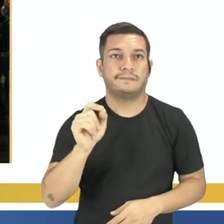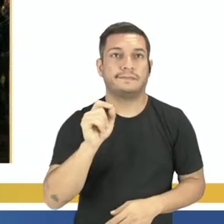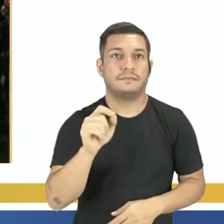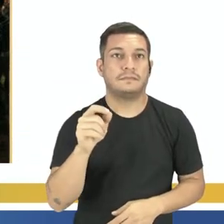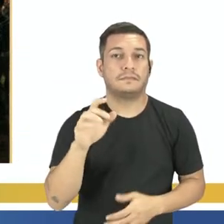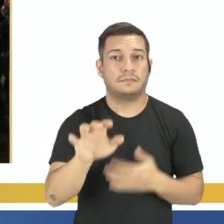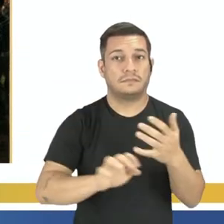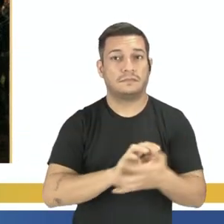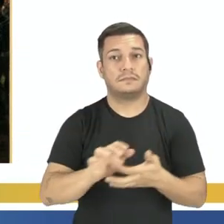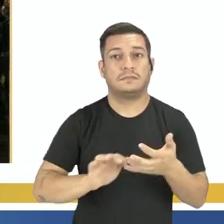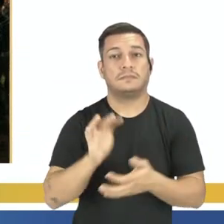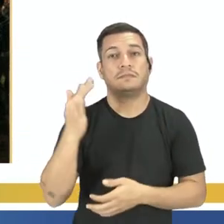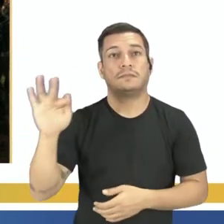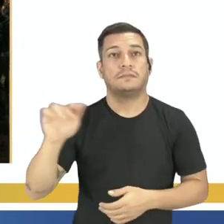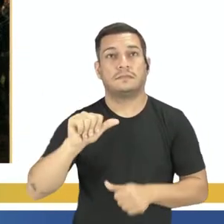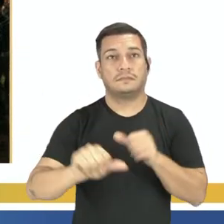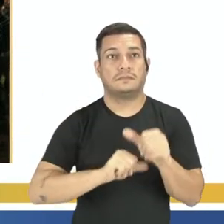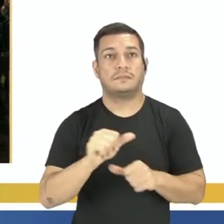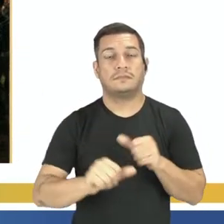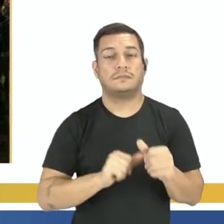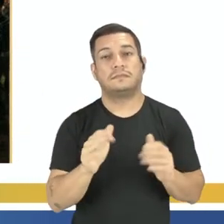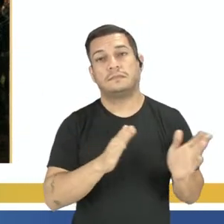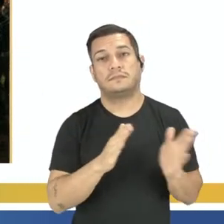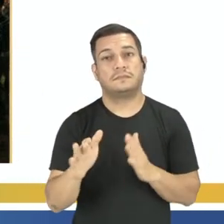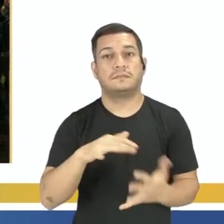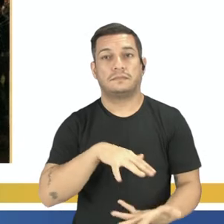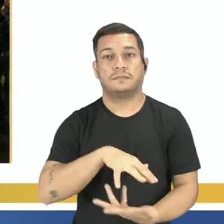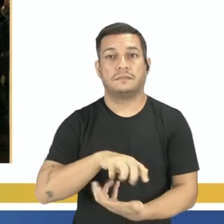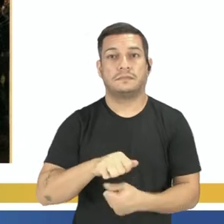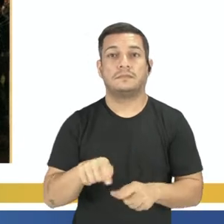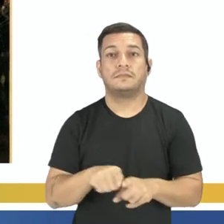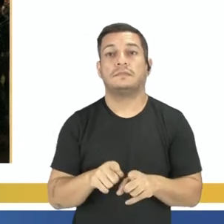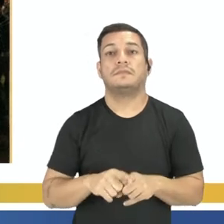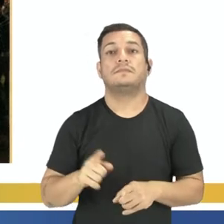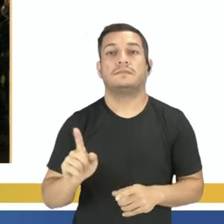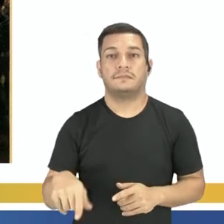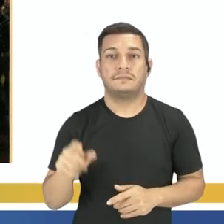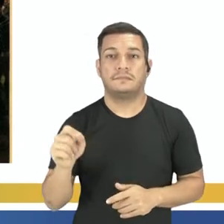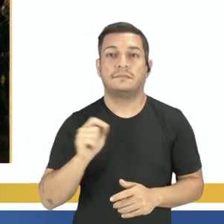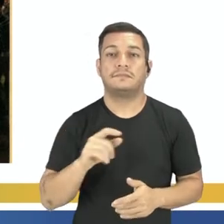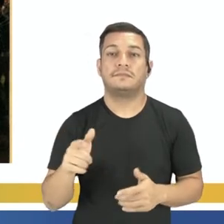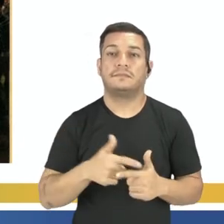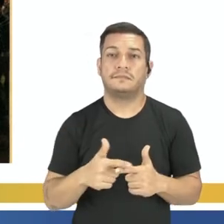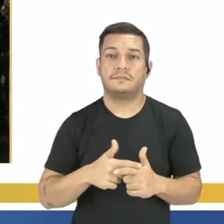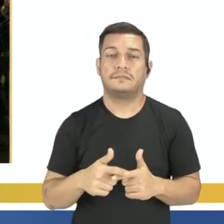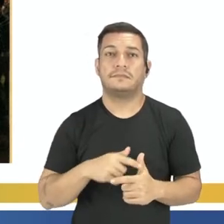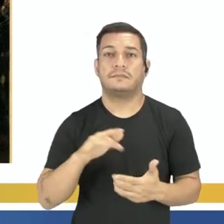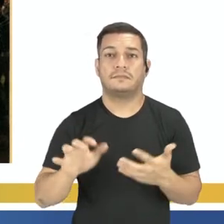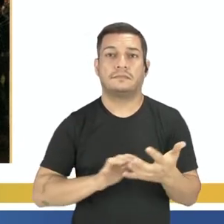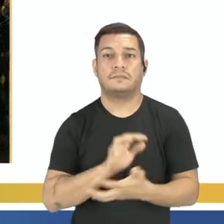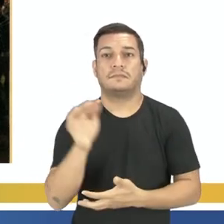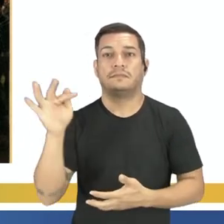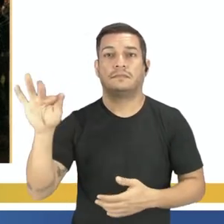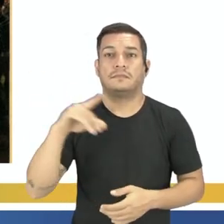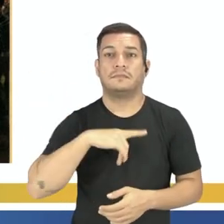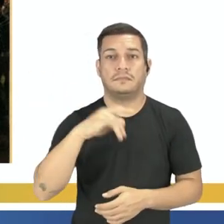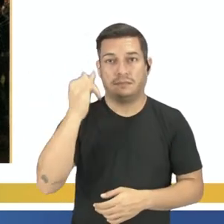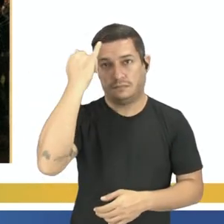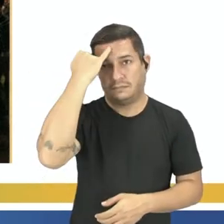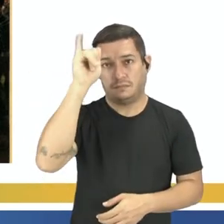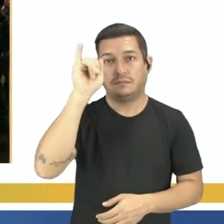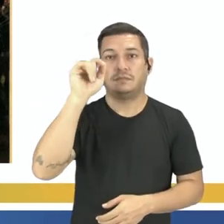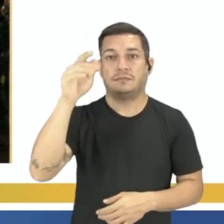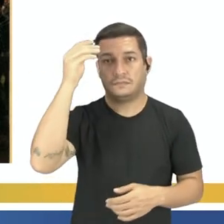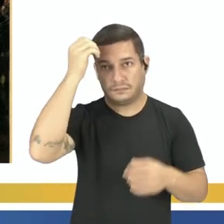Francesa vai modificar o cenário mundial, e entre essas situações de impacto na Revolução Francesa, temos o ideal